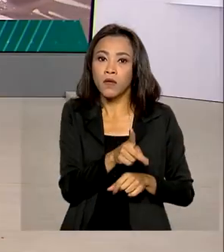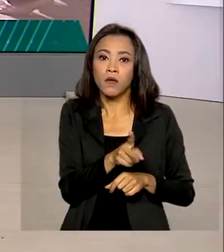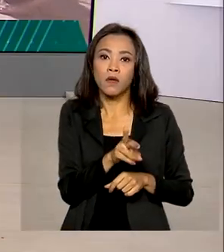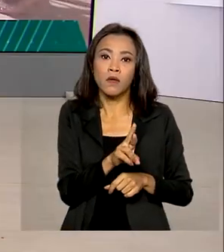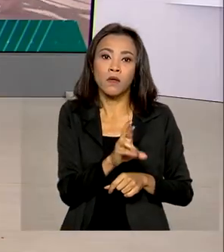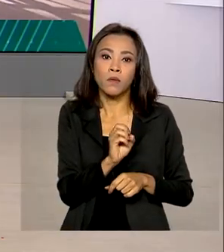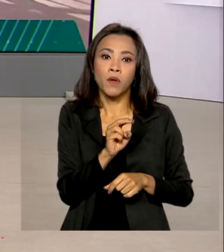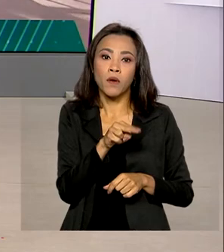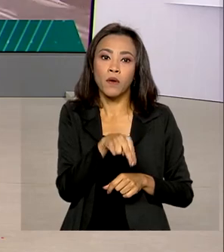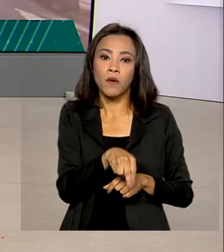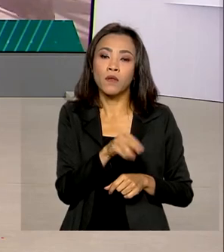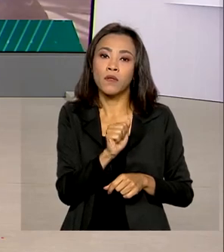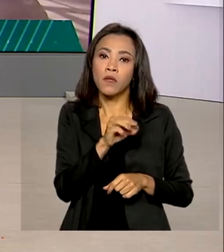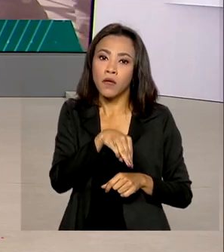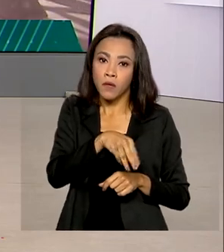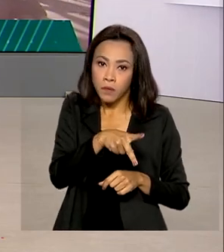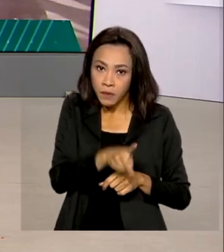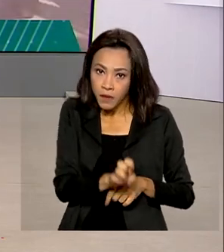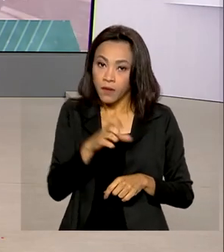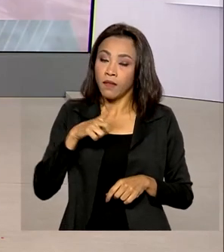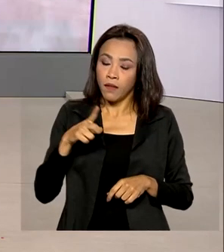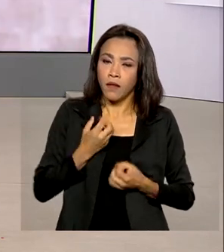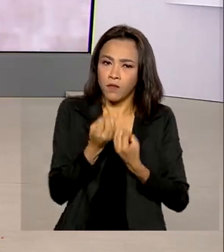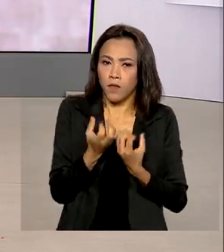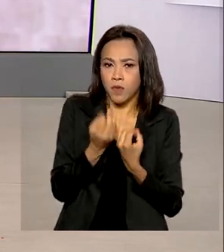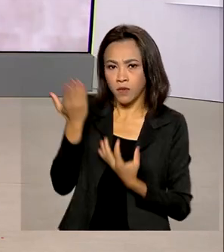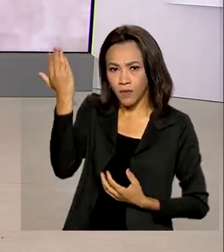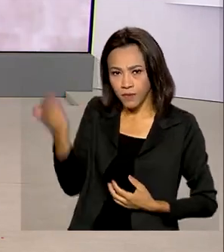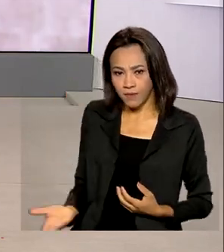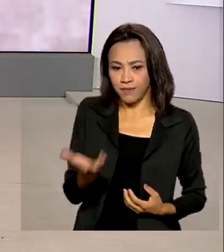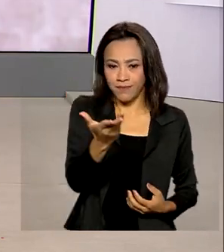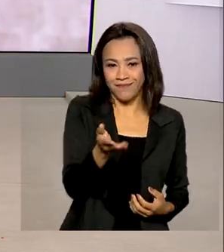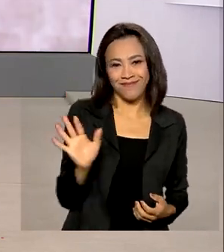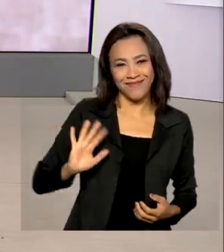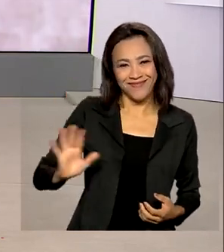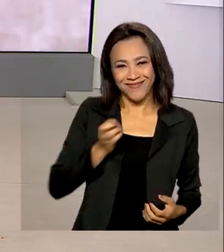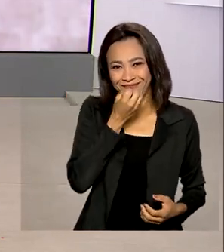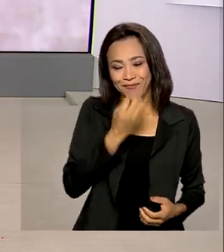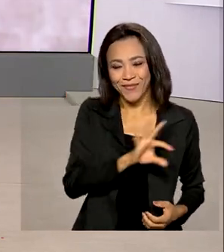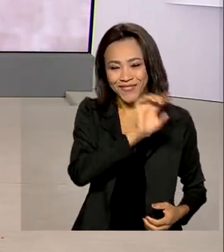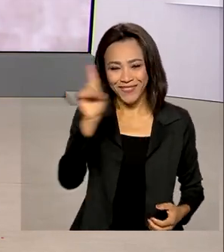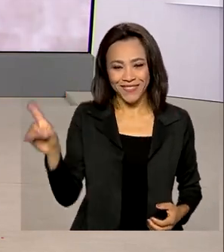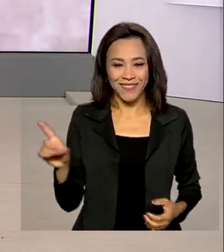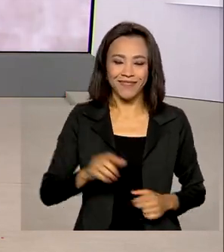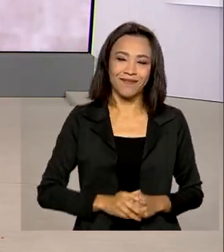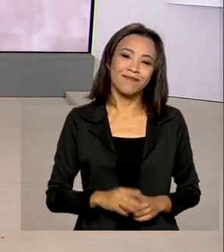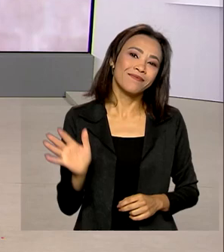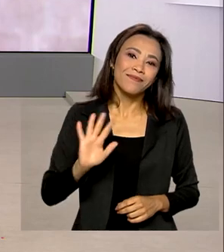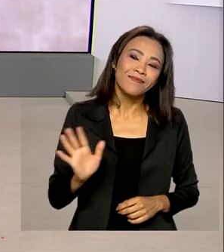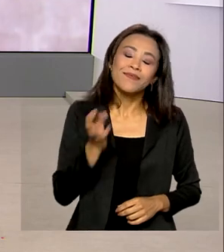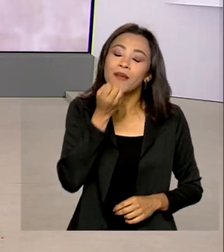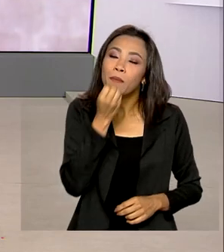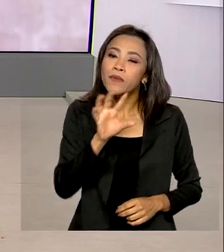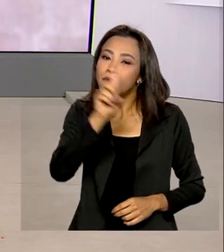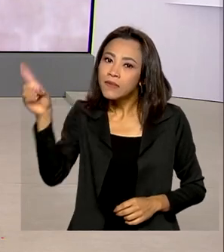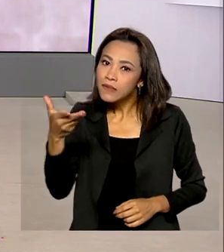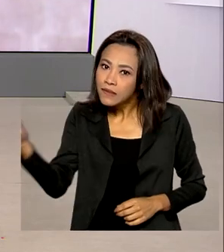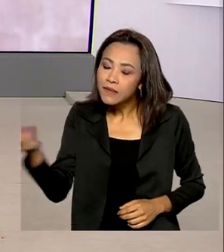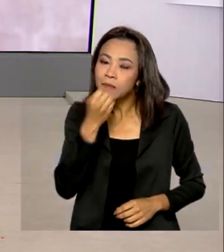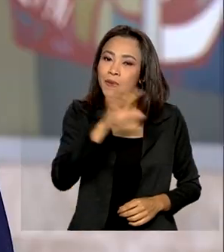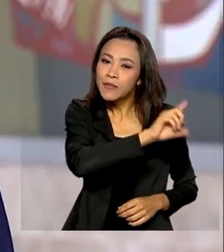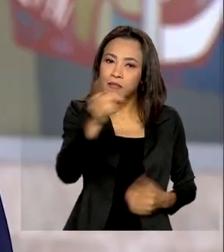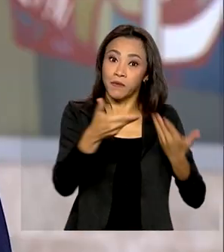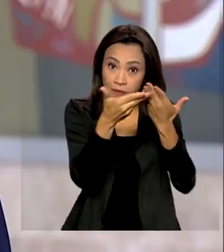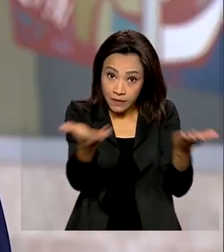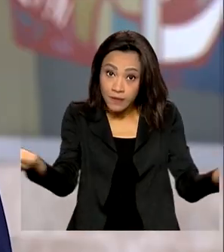O repórter Glauco de Queiroz tem as informações ao vivo pra gente. Oi, Glauco, bom dia. Olá, Renata, bom dia pra você e bom dia a